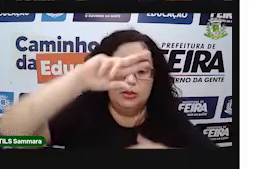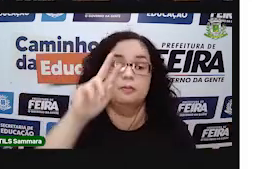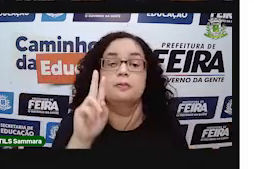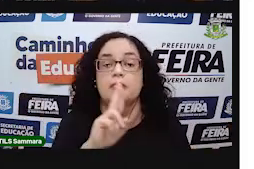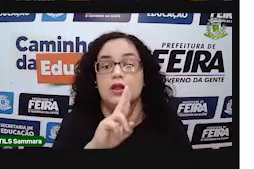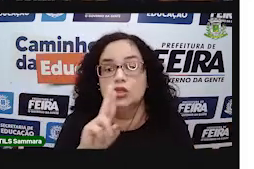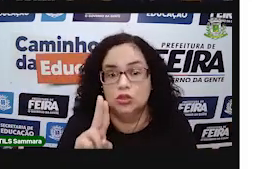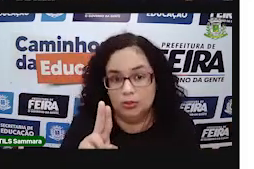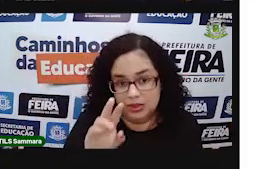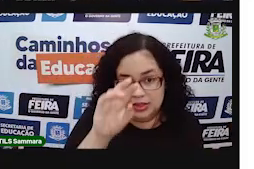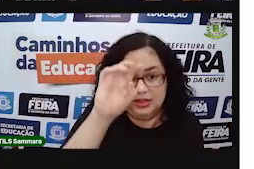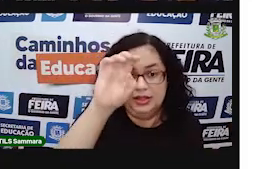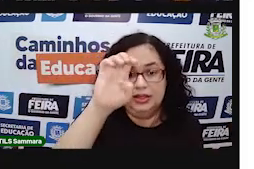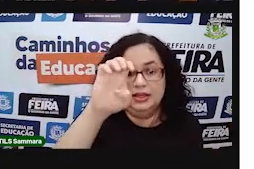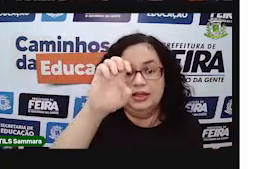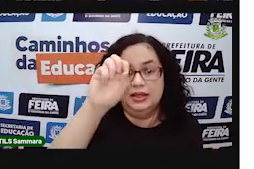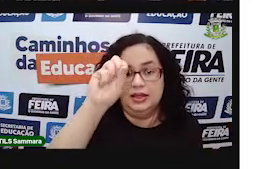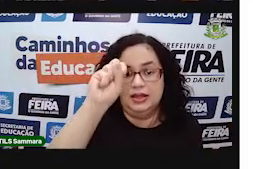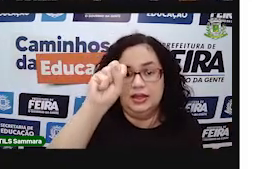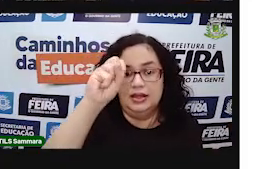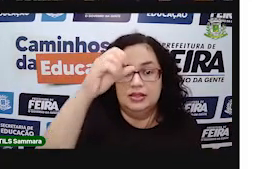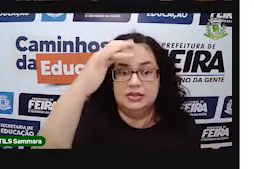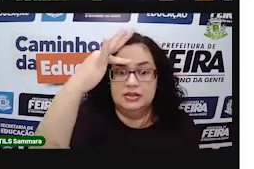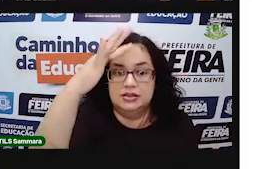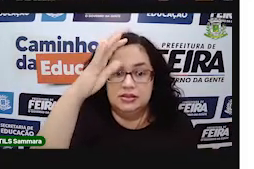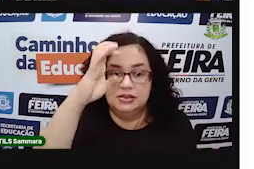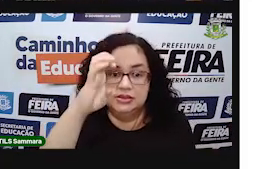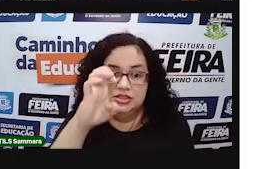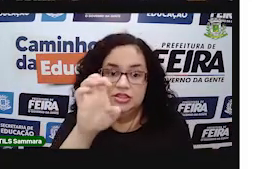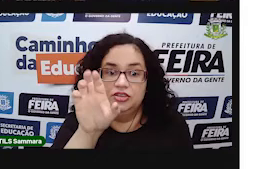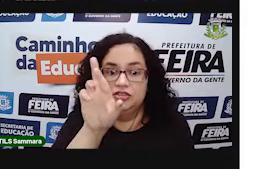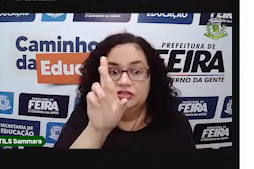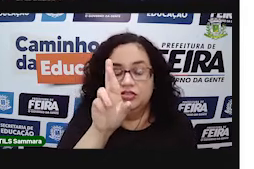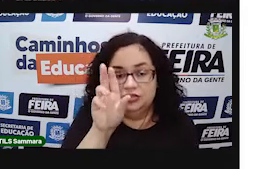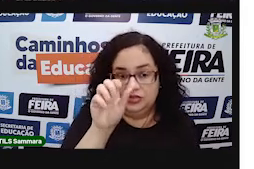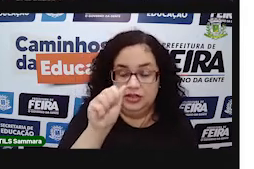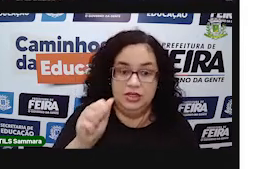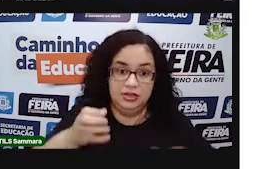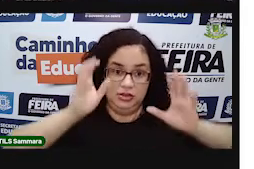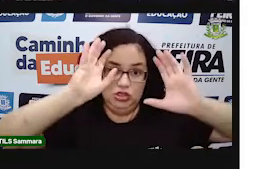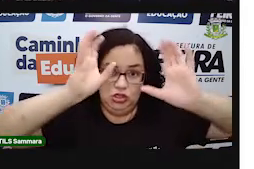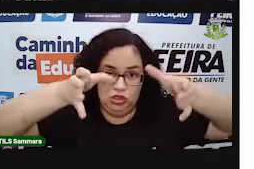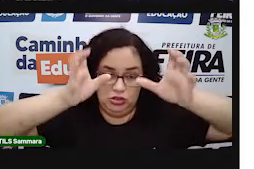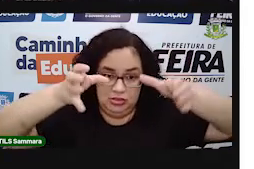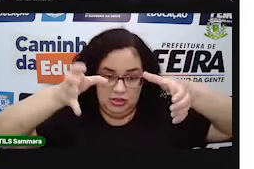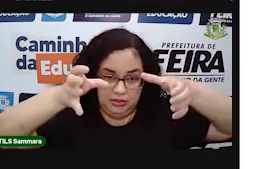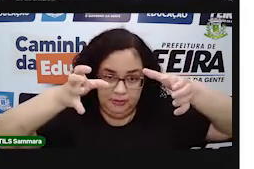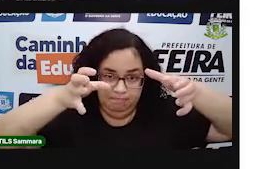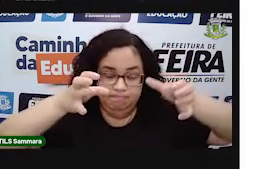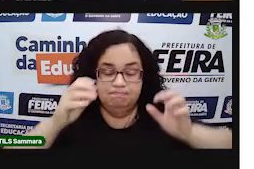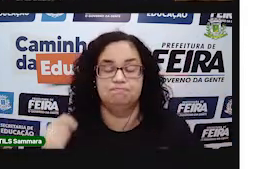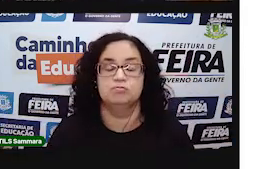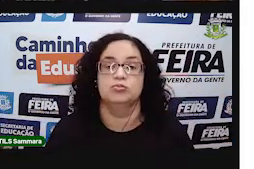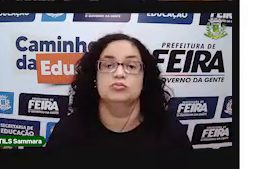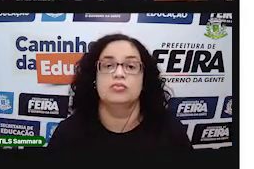Chamado de esfera, é uma figura geométrica. A bola de futebol, ela é uma figura geométrica